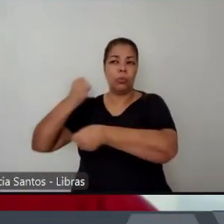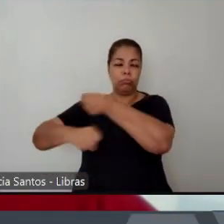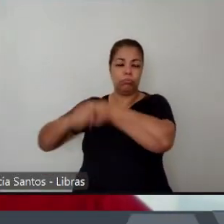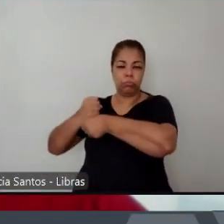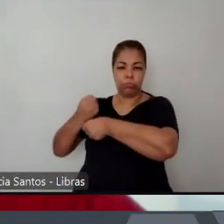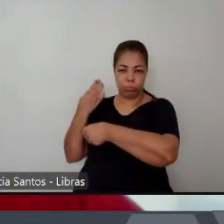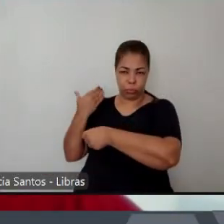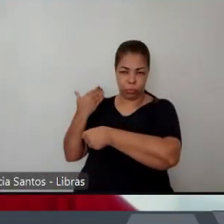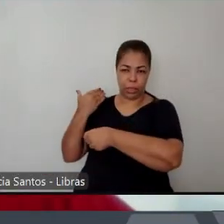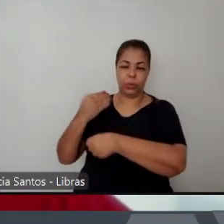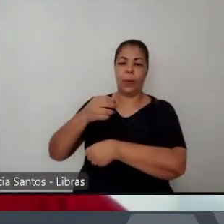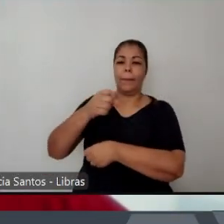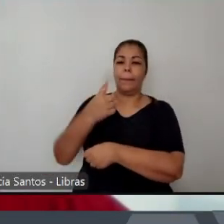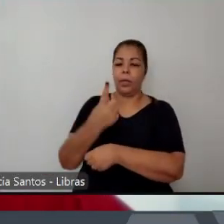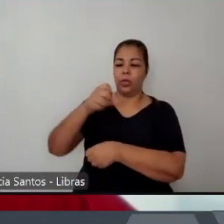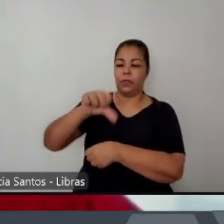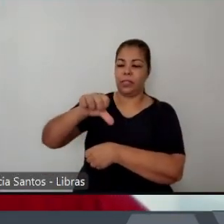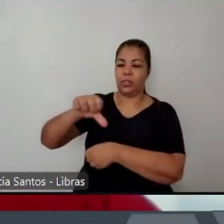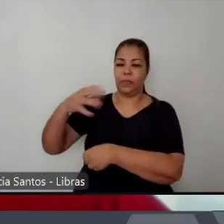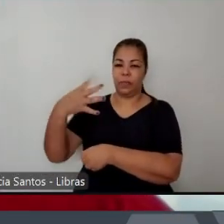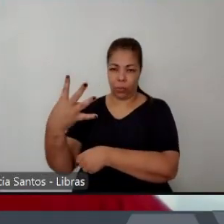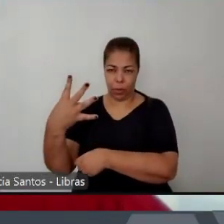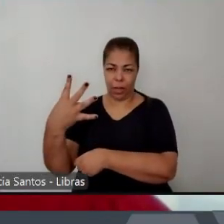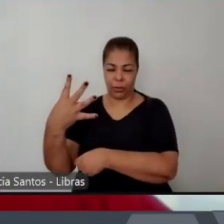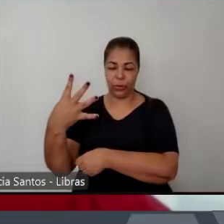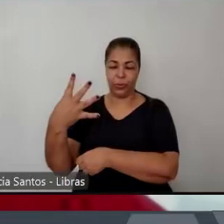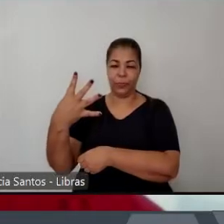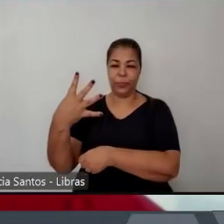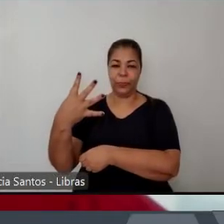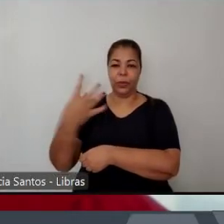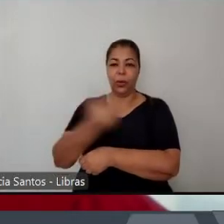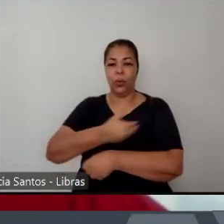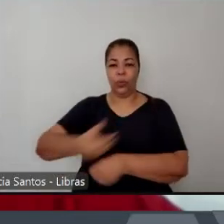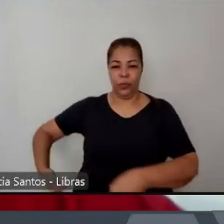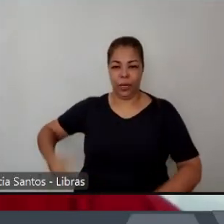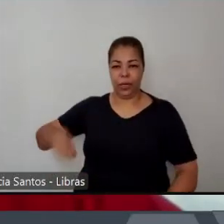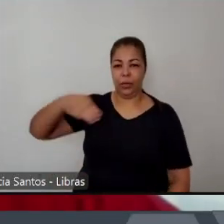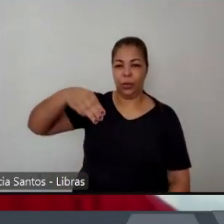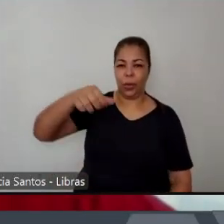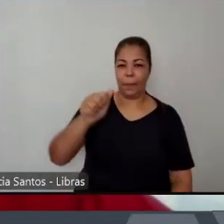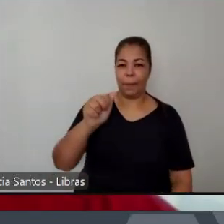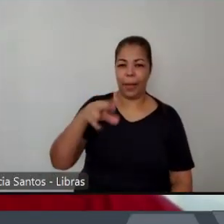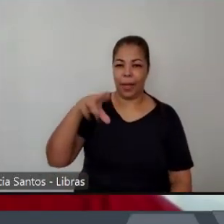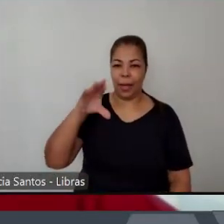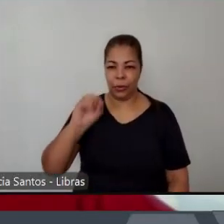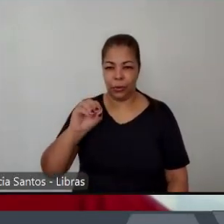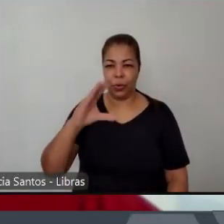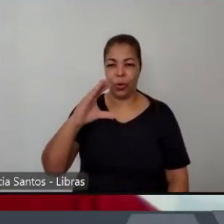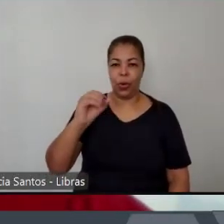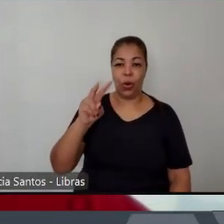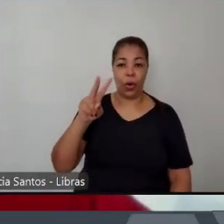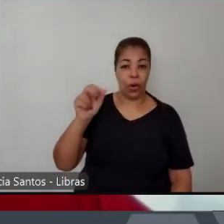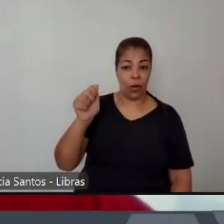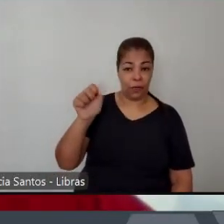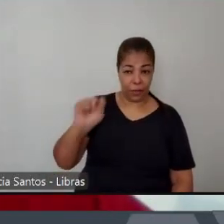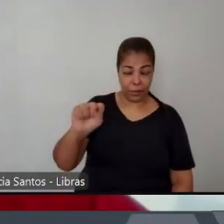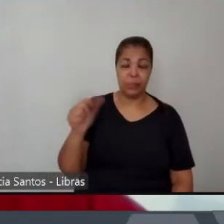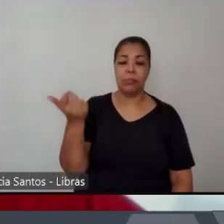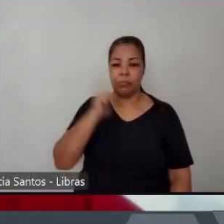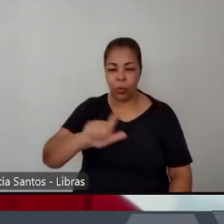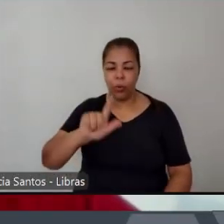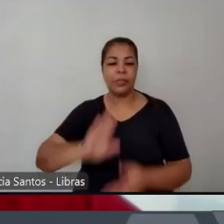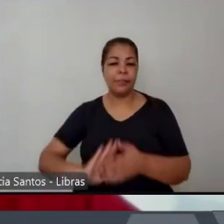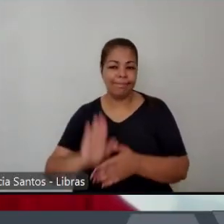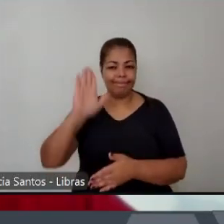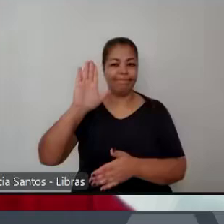governador Mário Covas assume o governo de São Paulo e o governador Mário Covas muito mais compromissado com